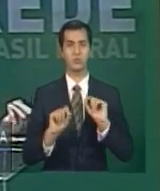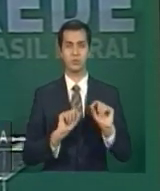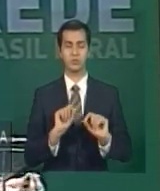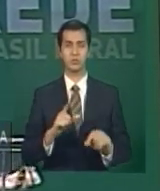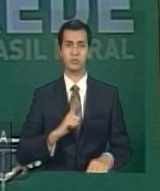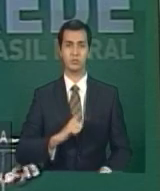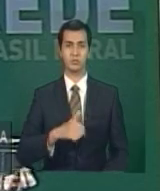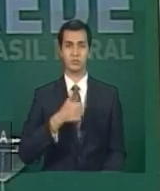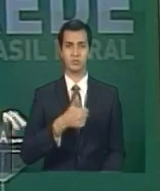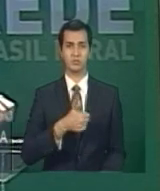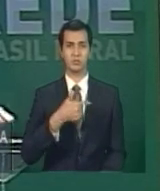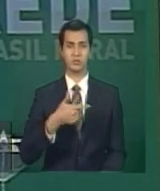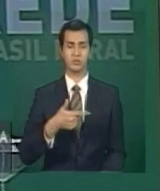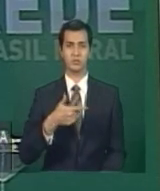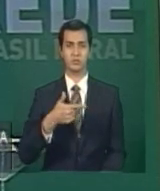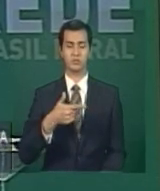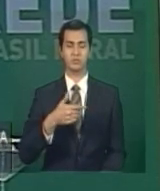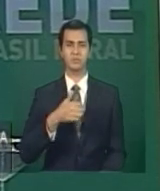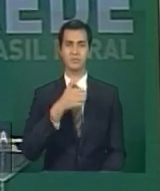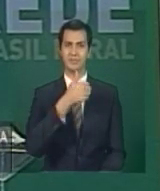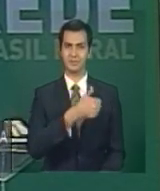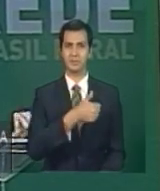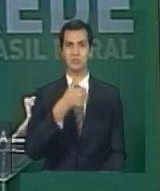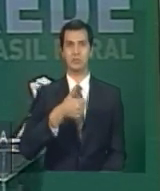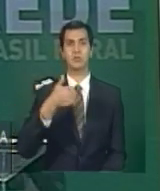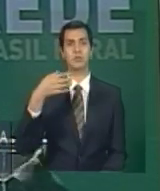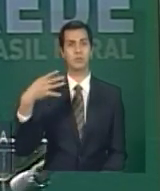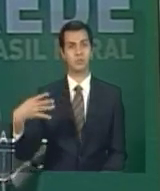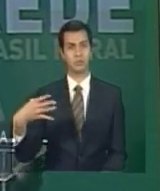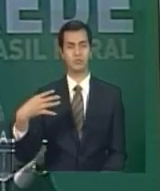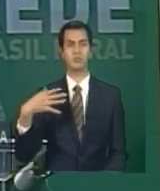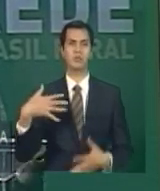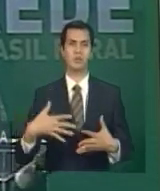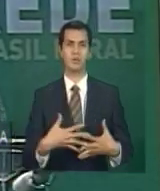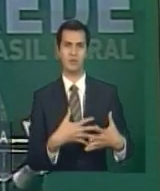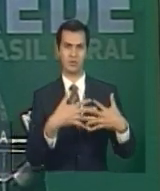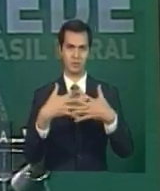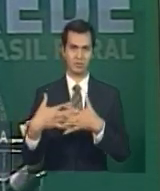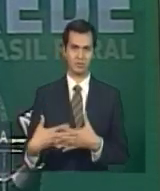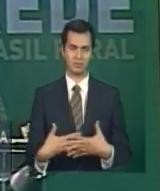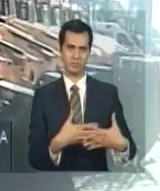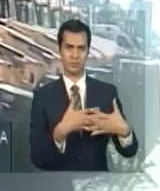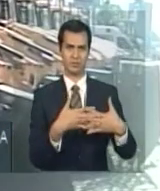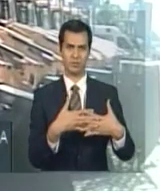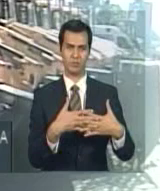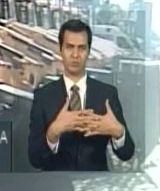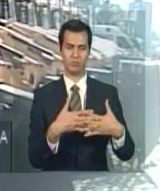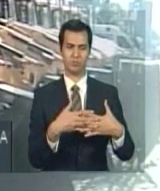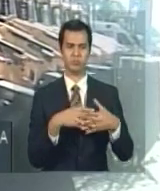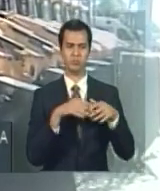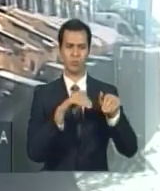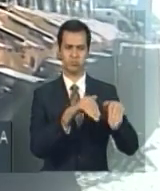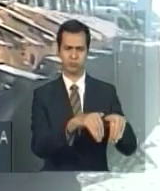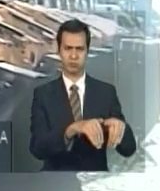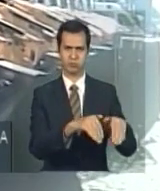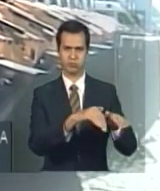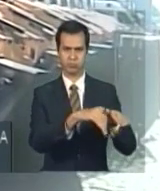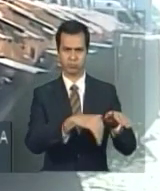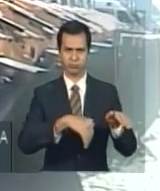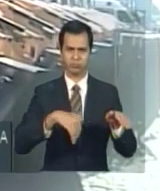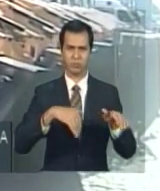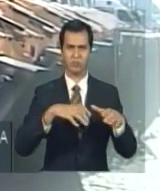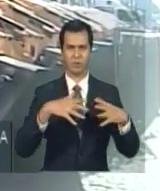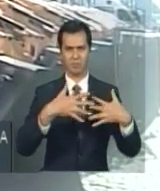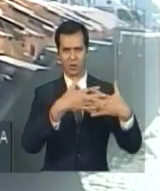114 retoescavadeiras e essas 114 retoescavadeiras integram